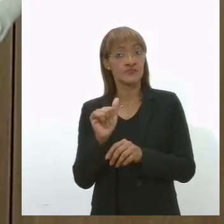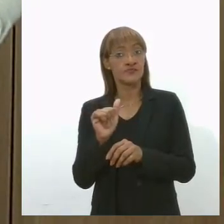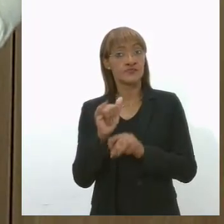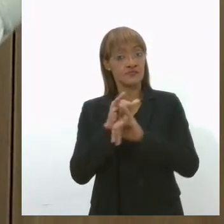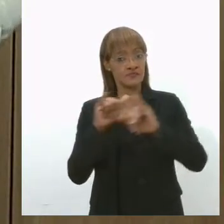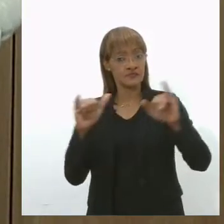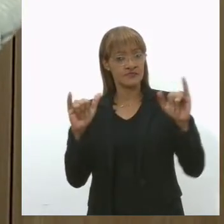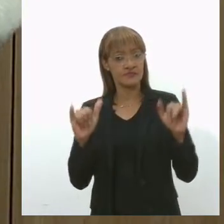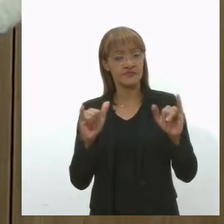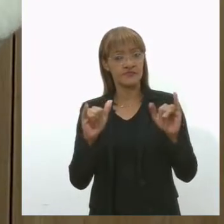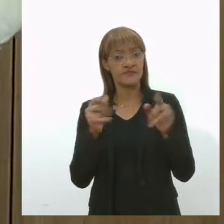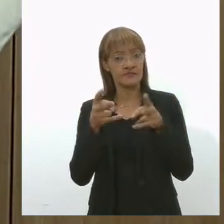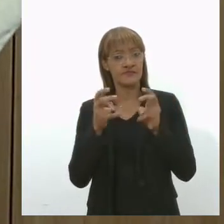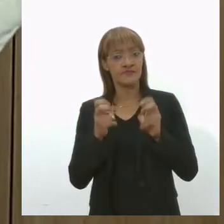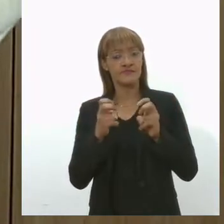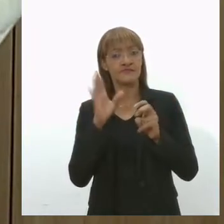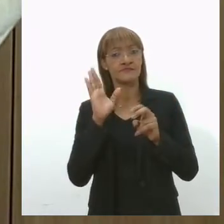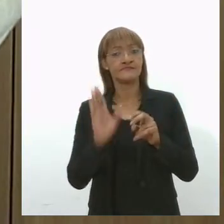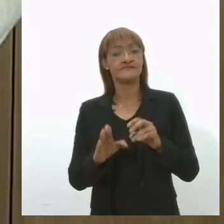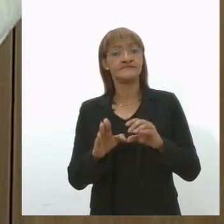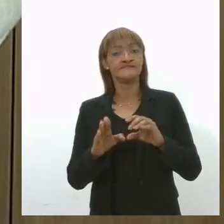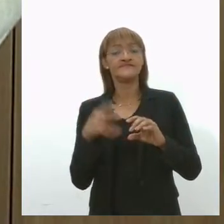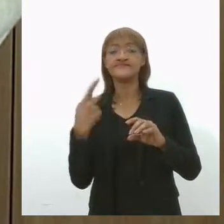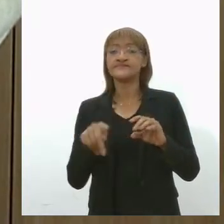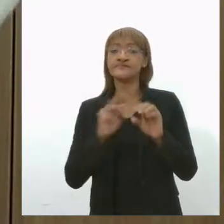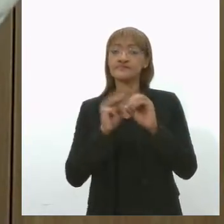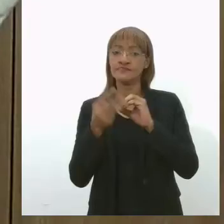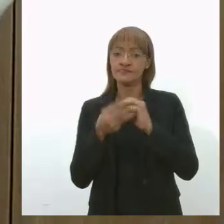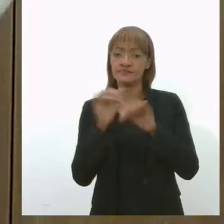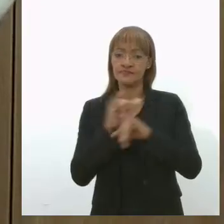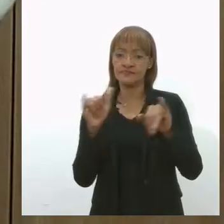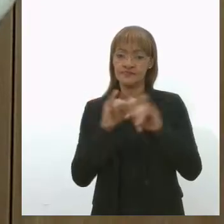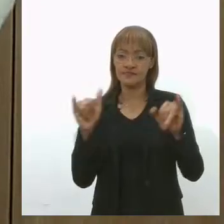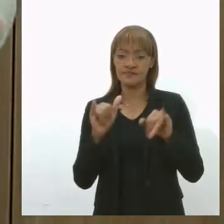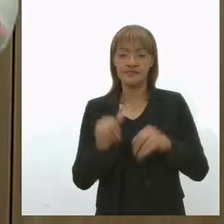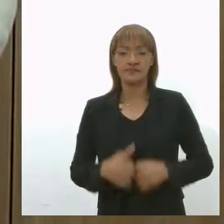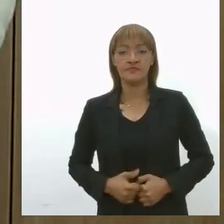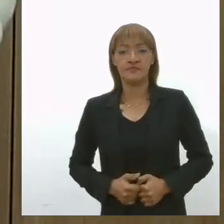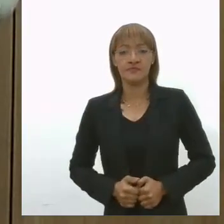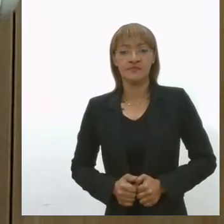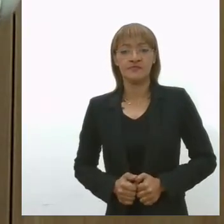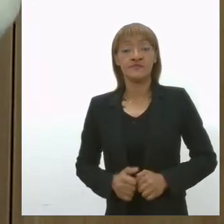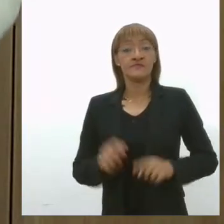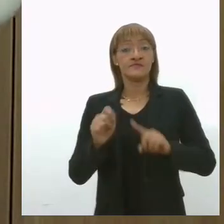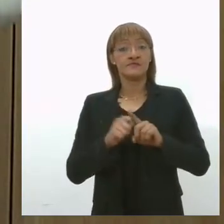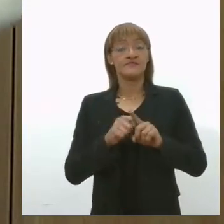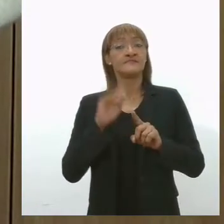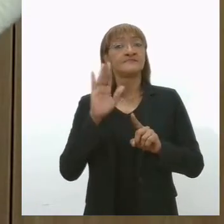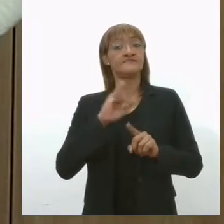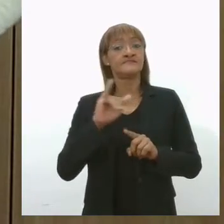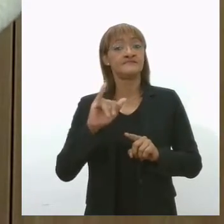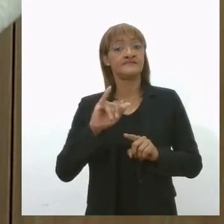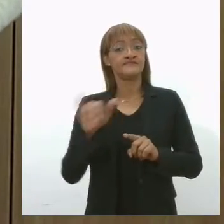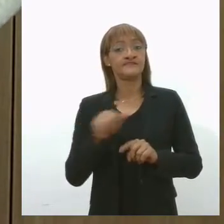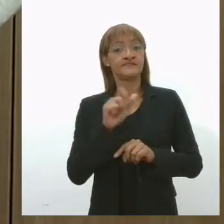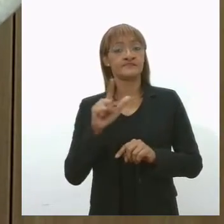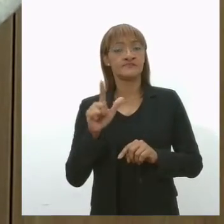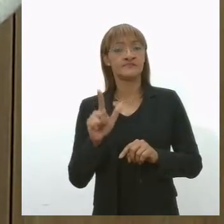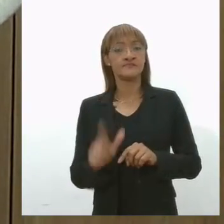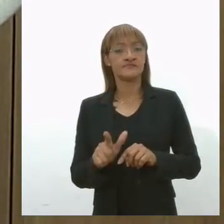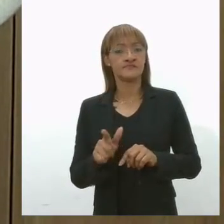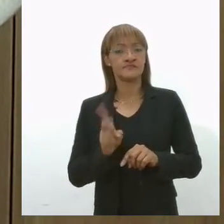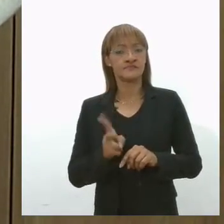programação da TV Lese para novas informações. O mês de julho é dedicado à prevenção e ao combate do